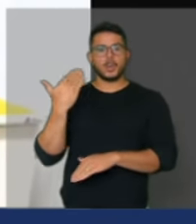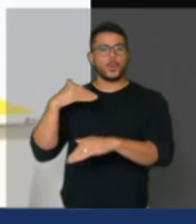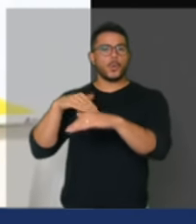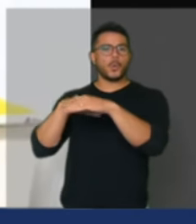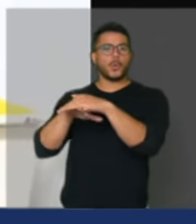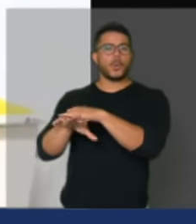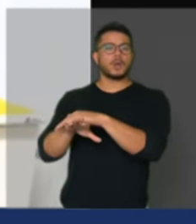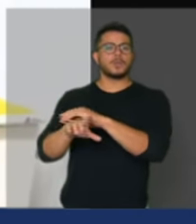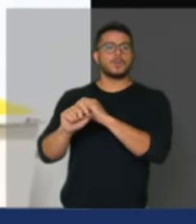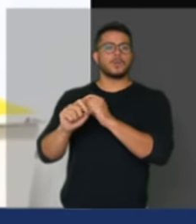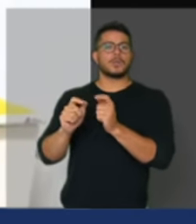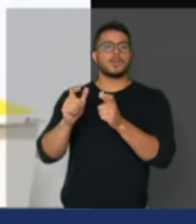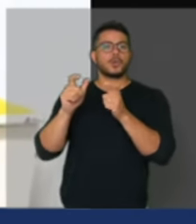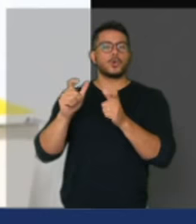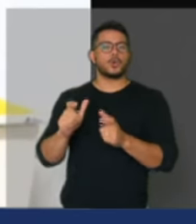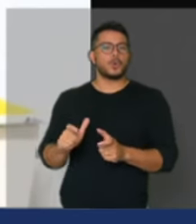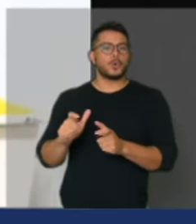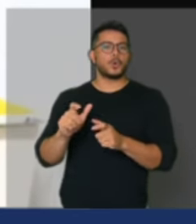pior,